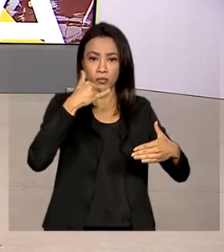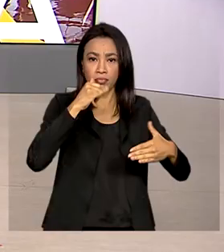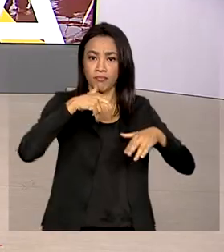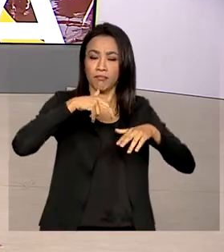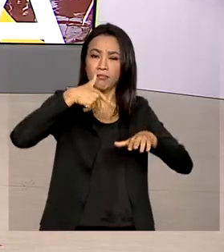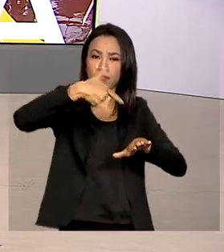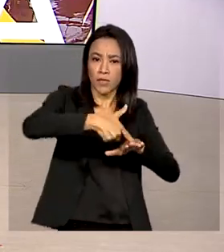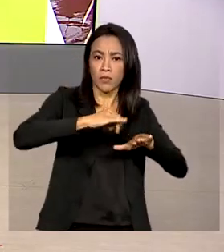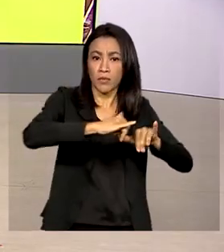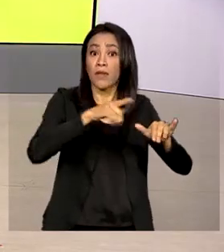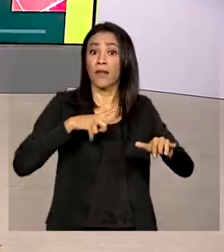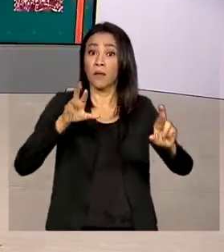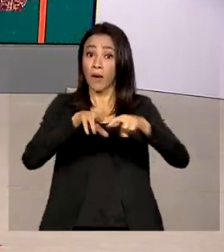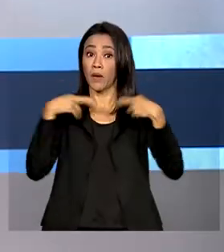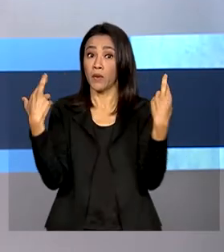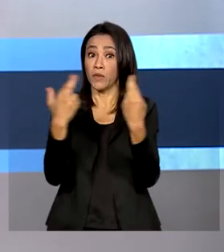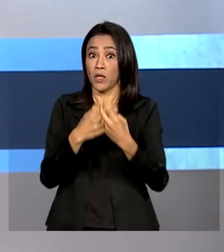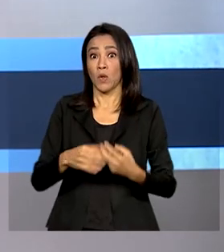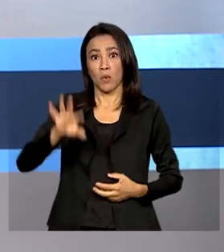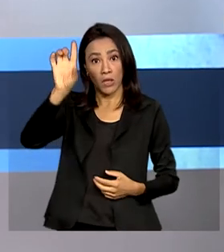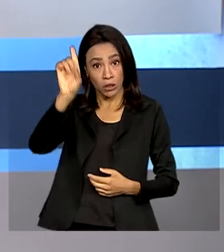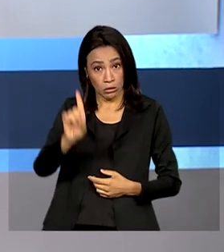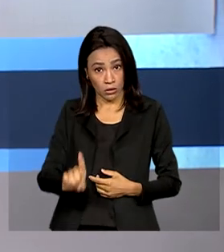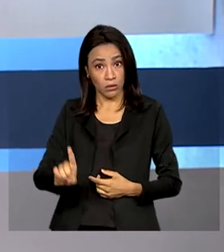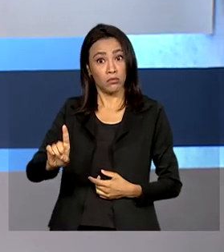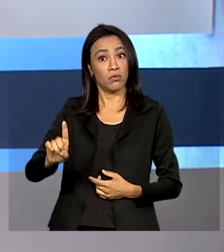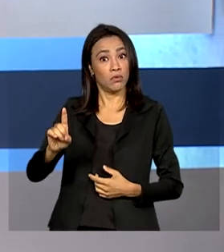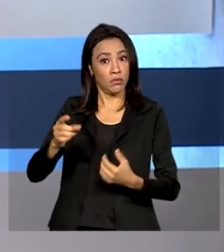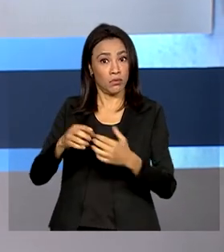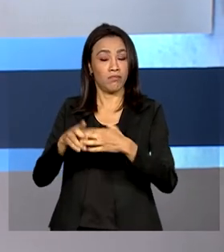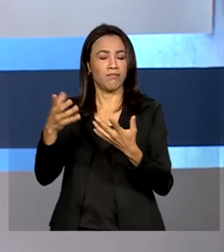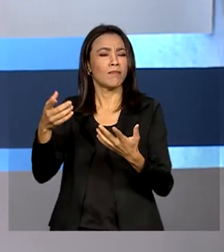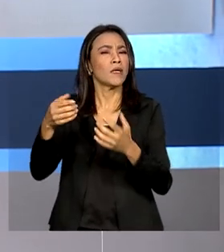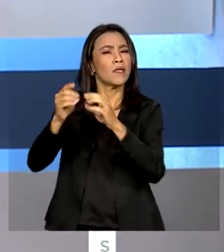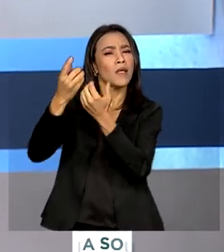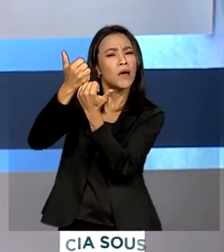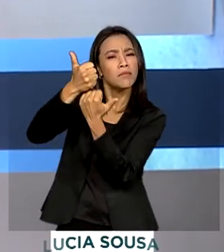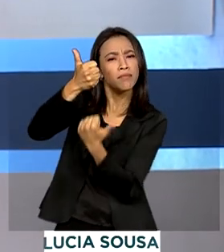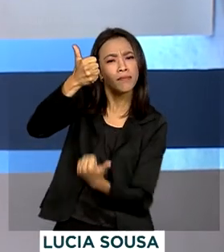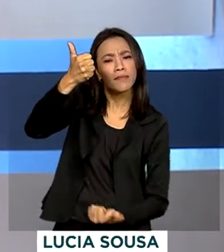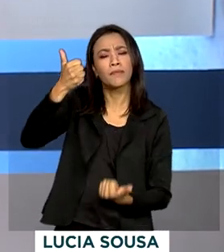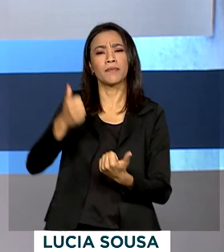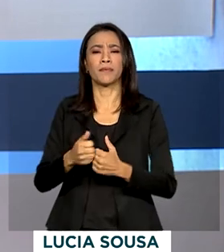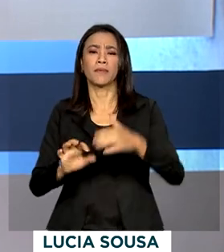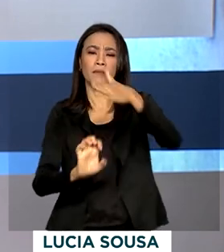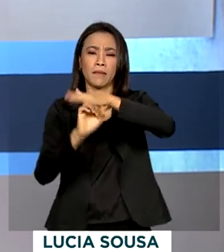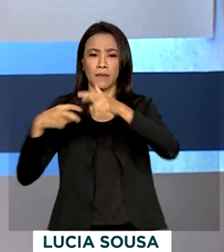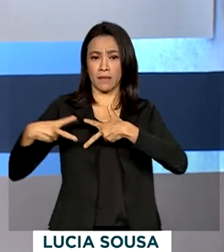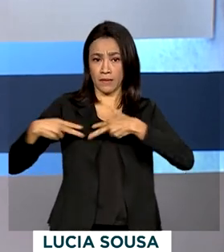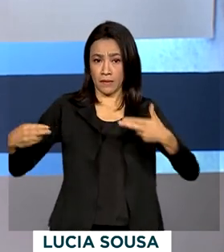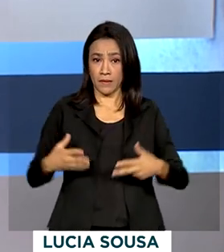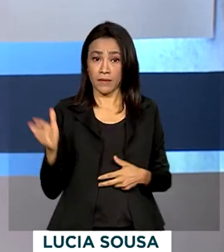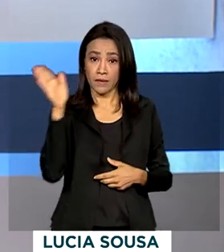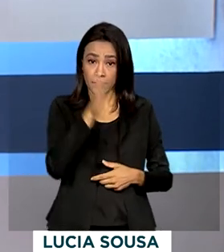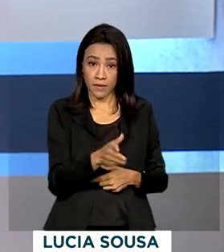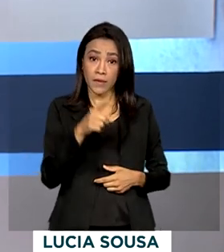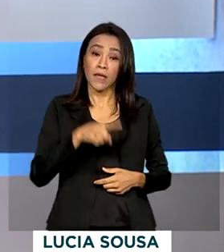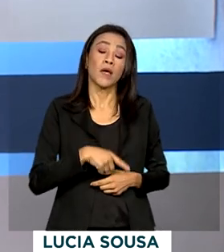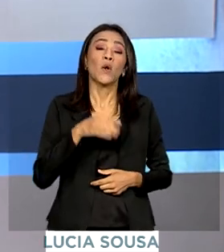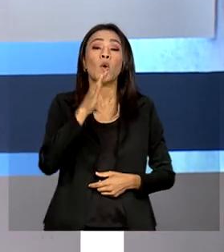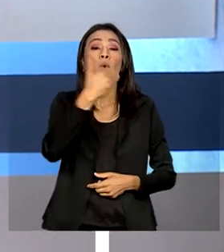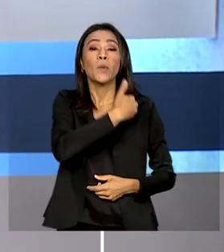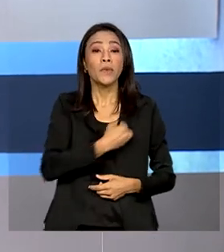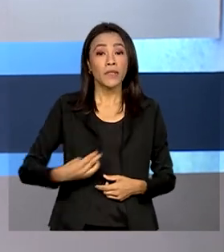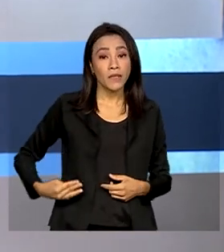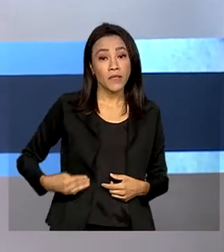reunião com a diretoria da Petrobras. Na última sexta-feira, o ex-ministro da Educação, Fernando Haddad, participou de um almoço